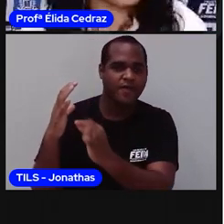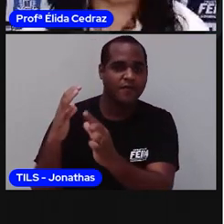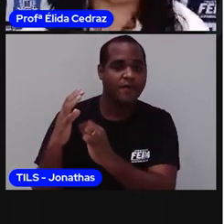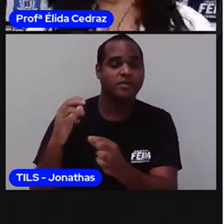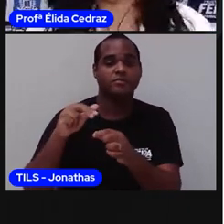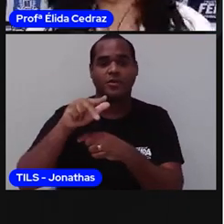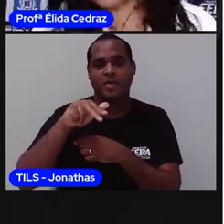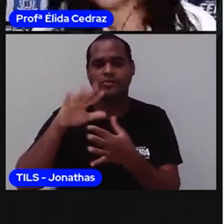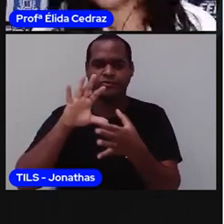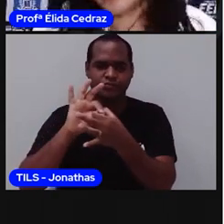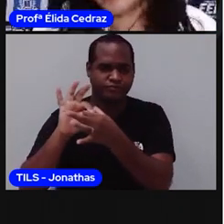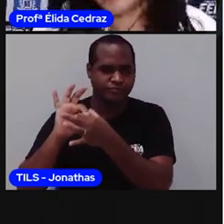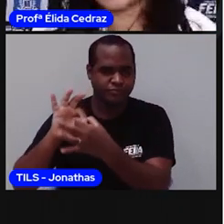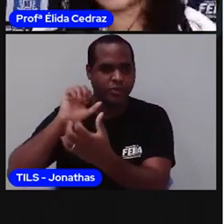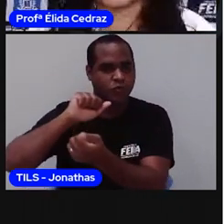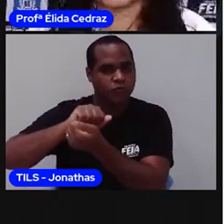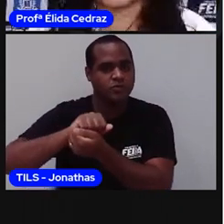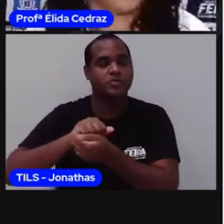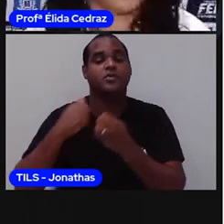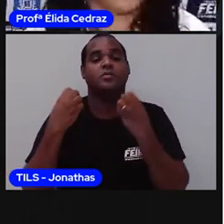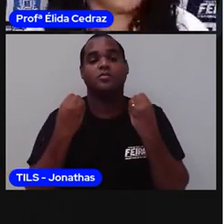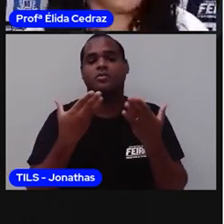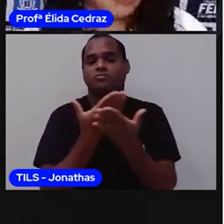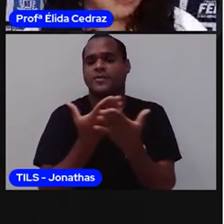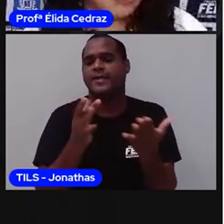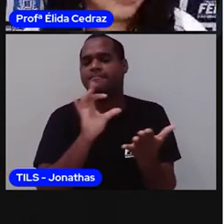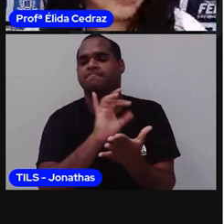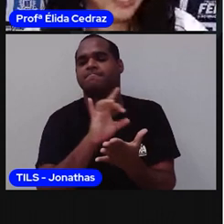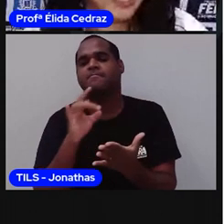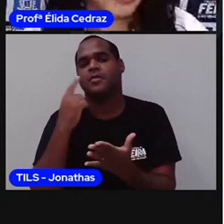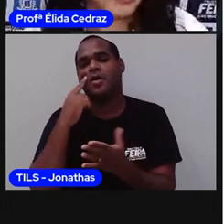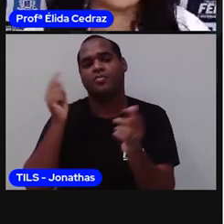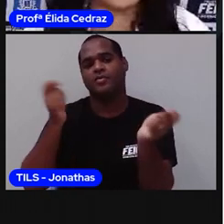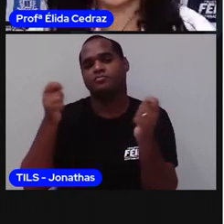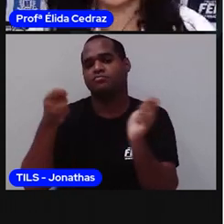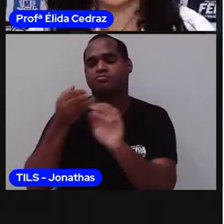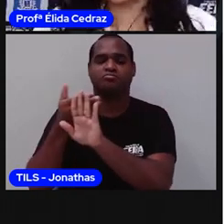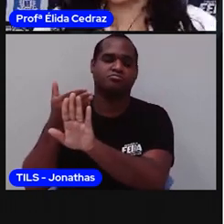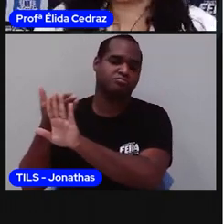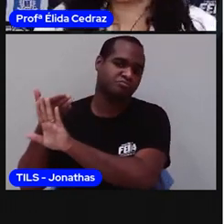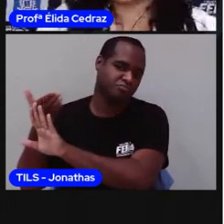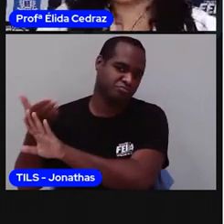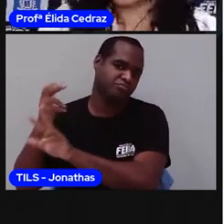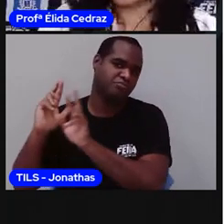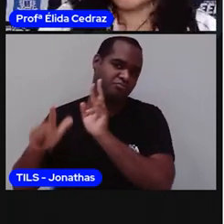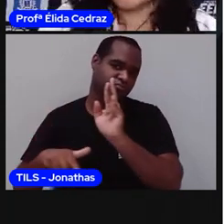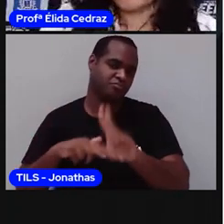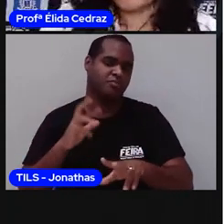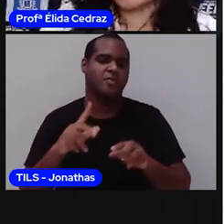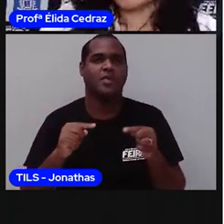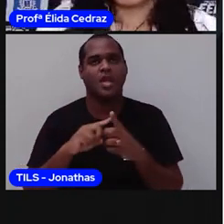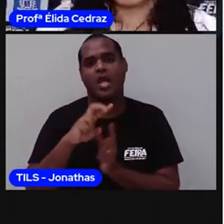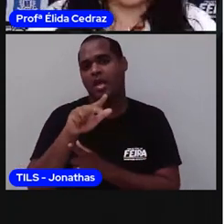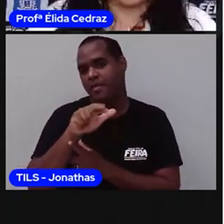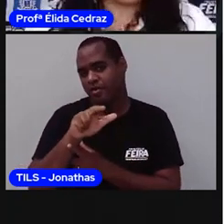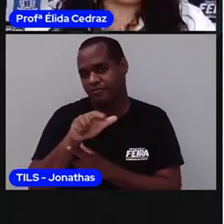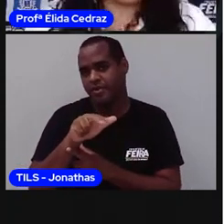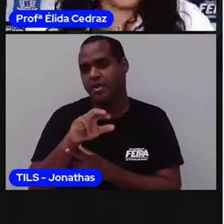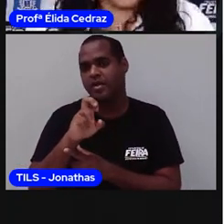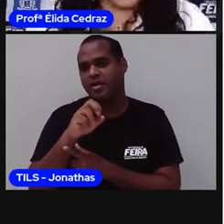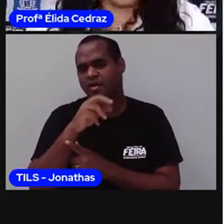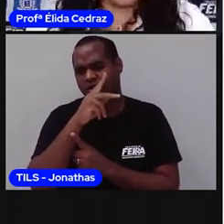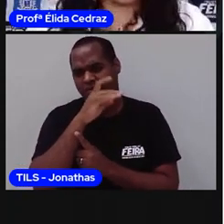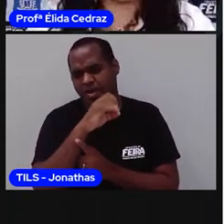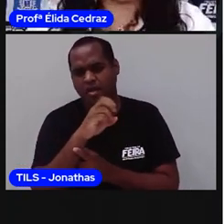juntinho. Mas se você quiser, a sua você pode fazer separado. Então, temos os irmãos, o